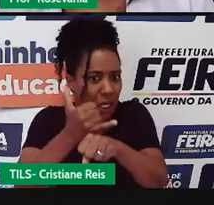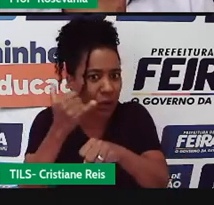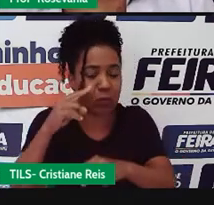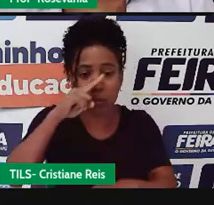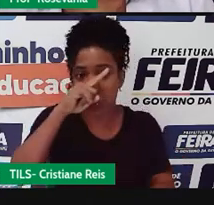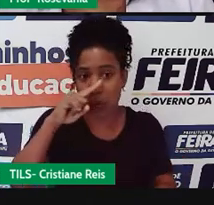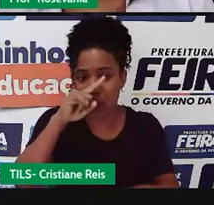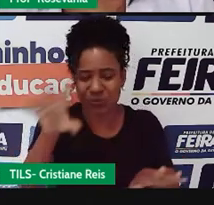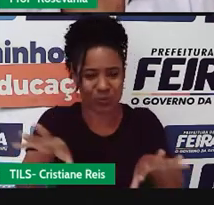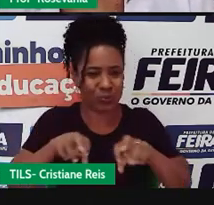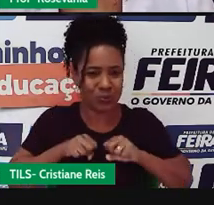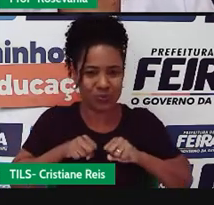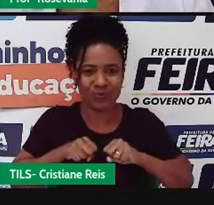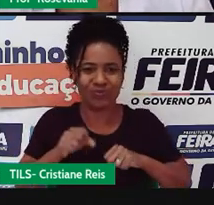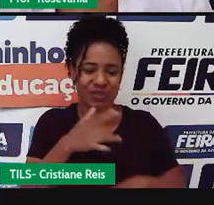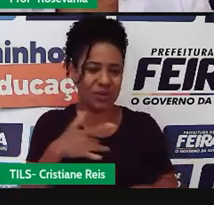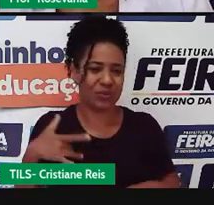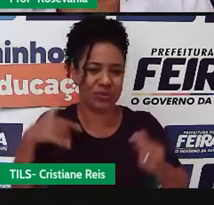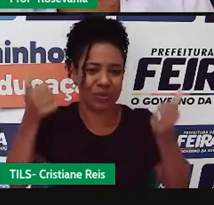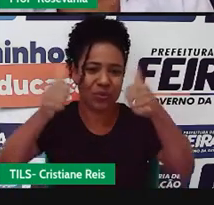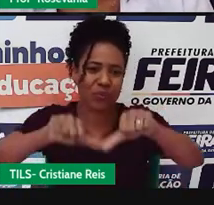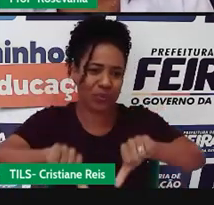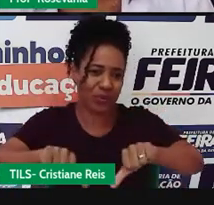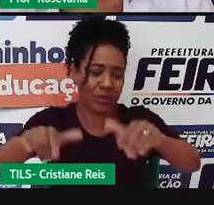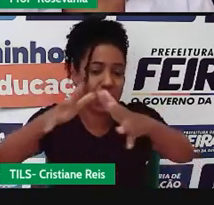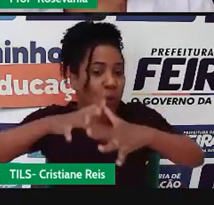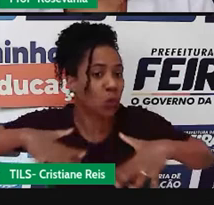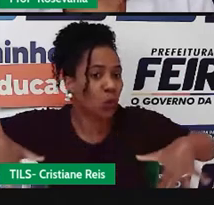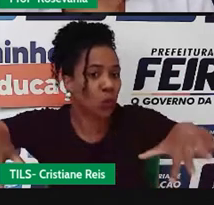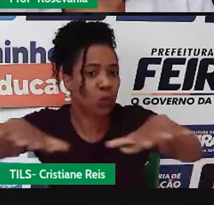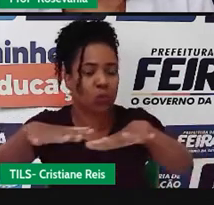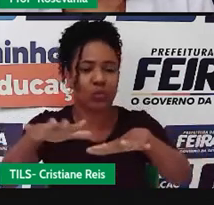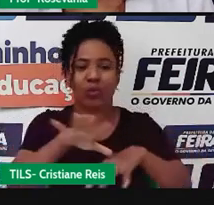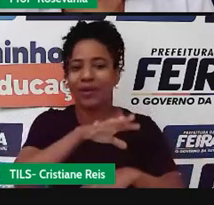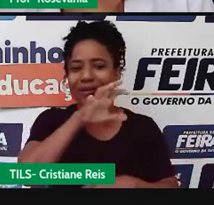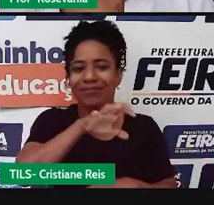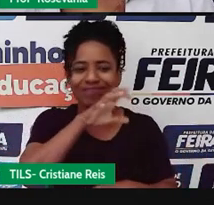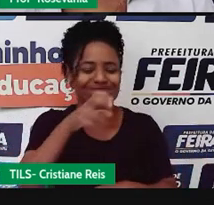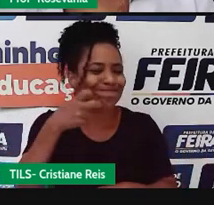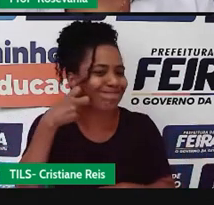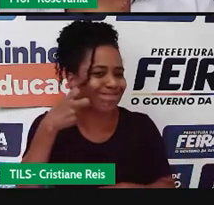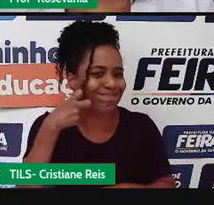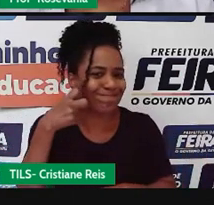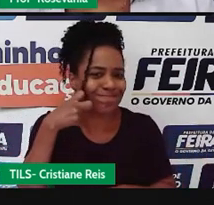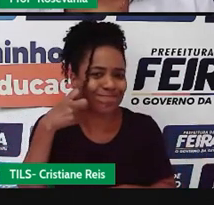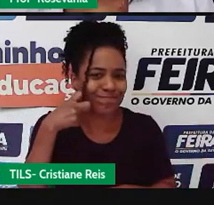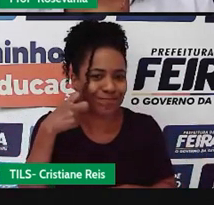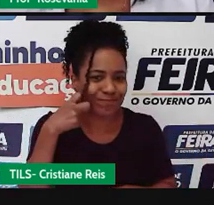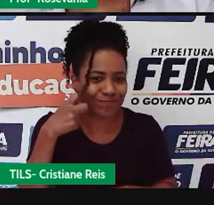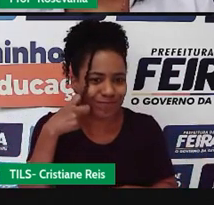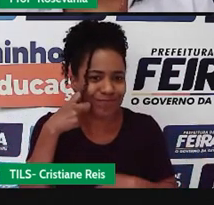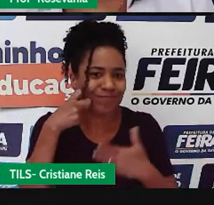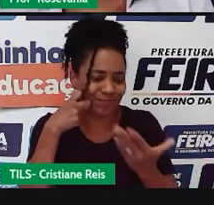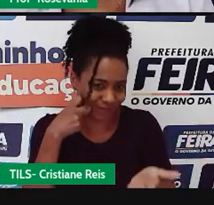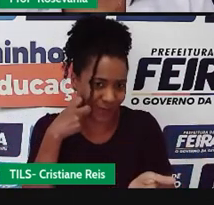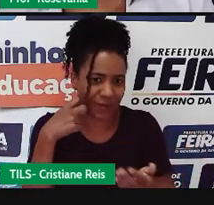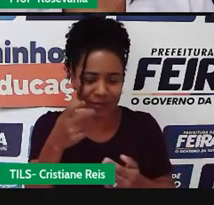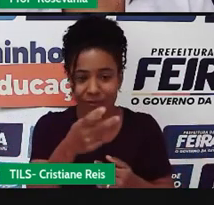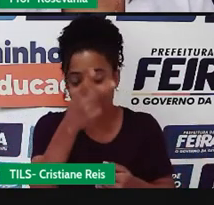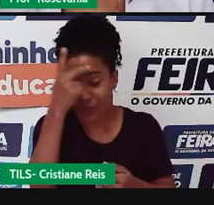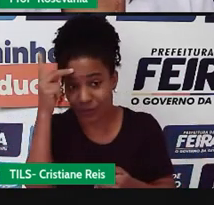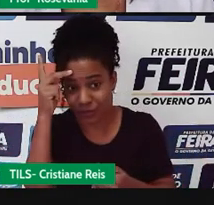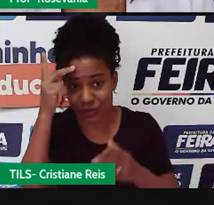contaminando todo esse rio, acabando, né, com a fauna, né, dos rios, principalmente das populações que vivem, né, da